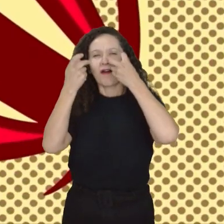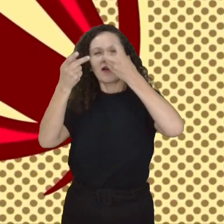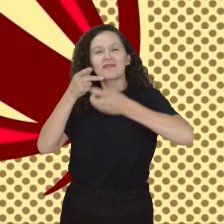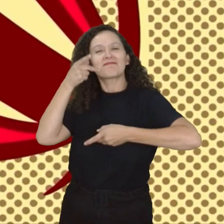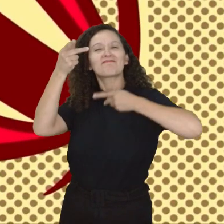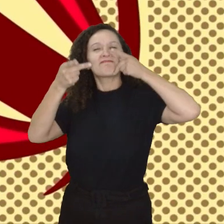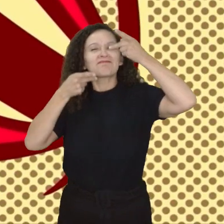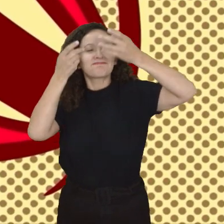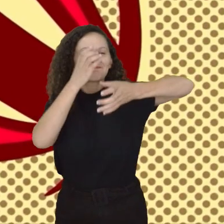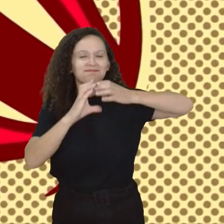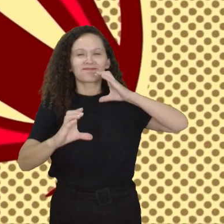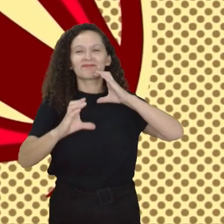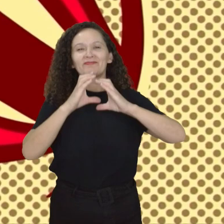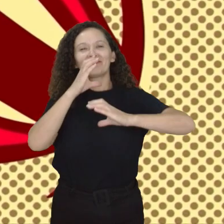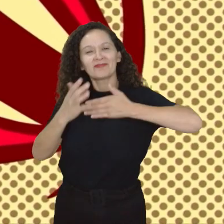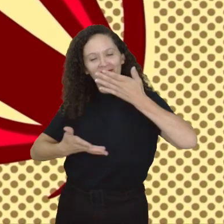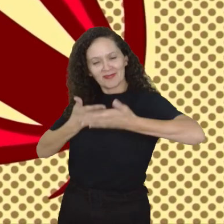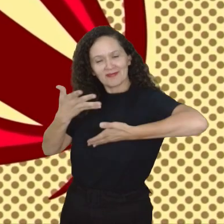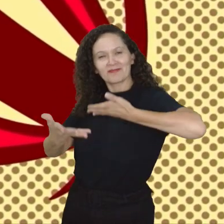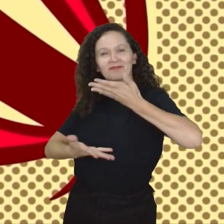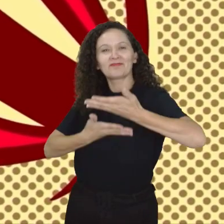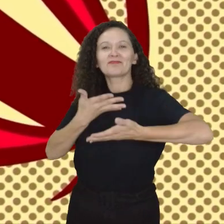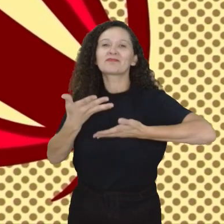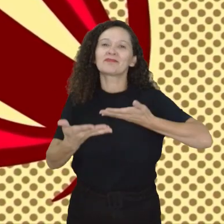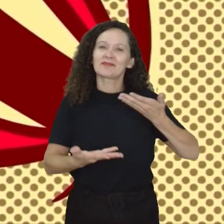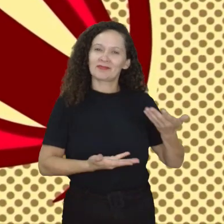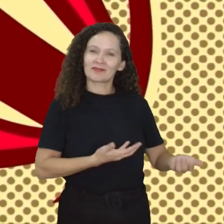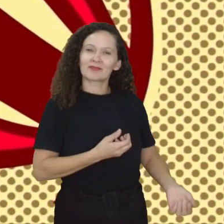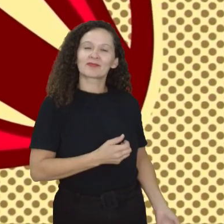Agora eu vou falar